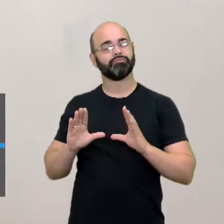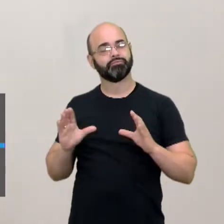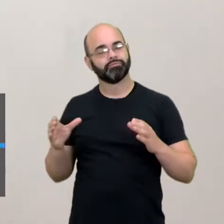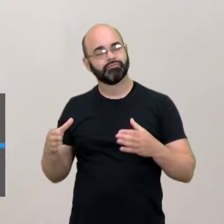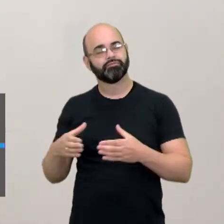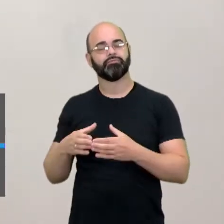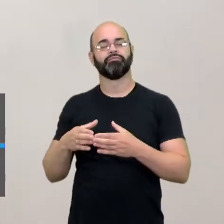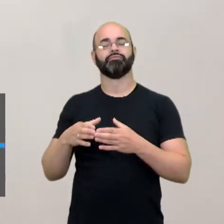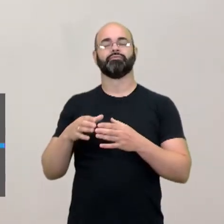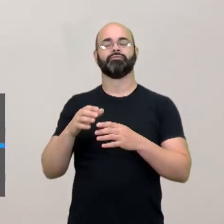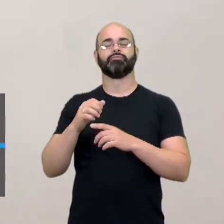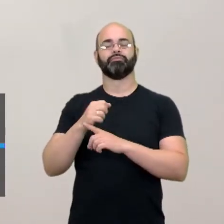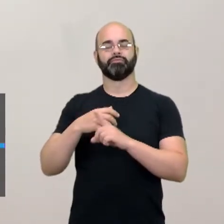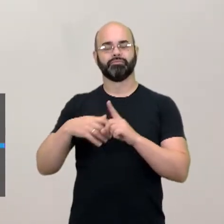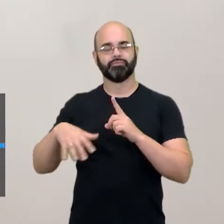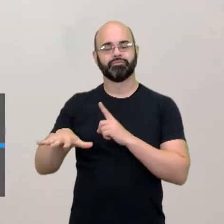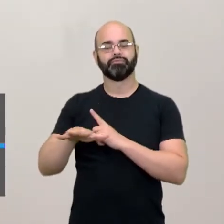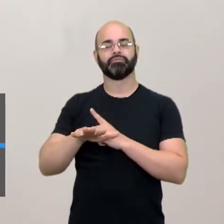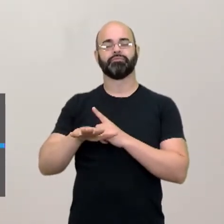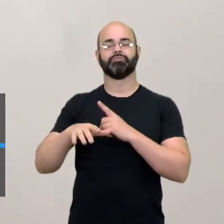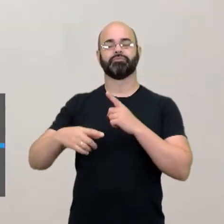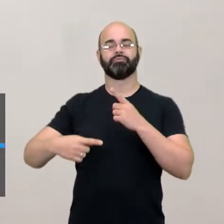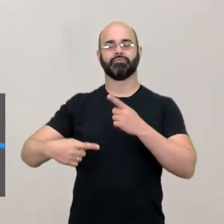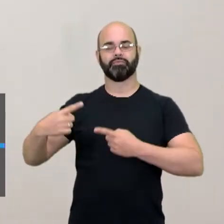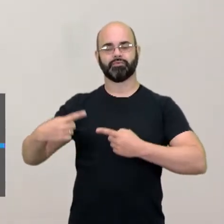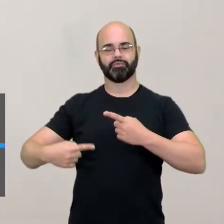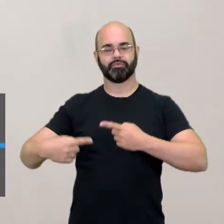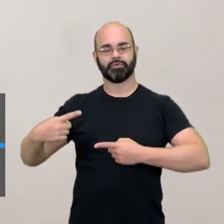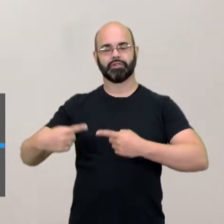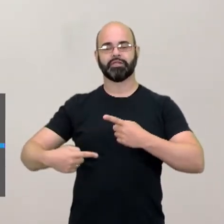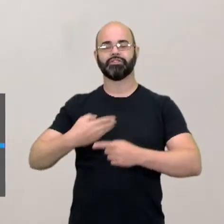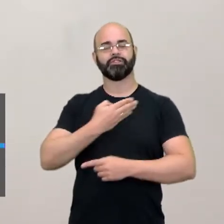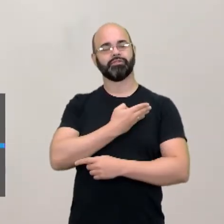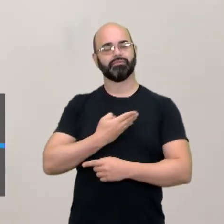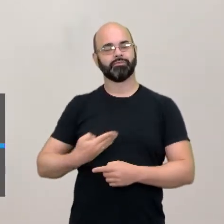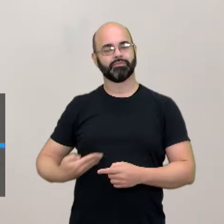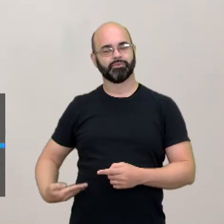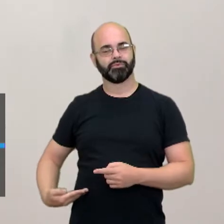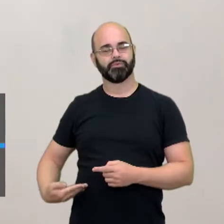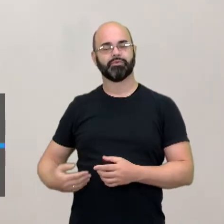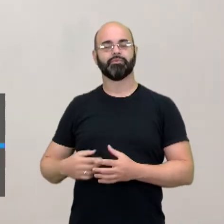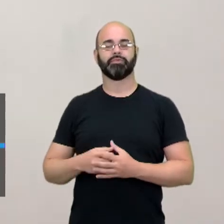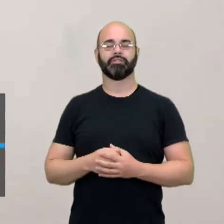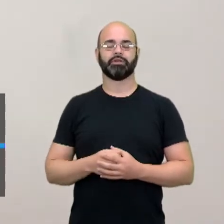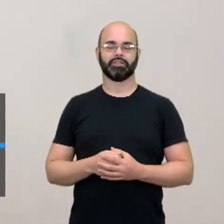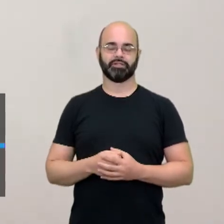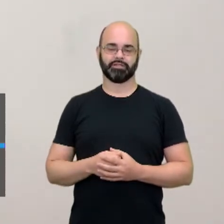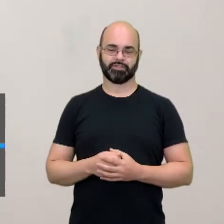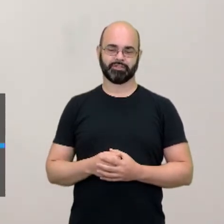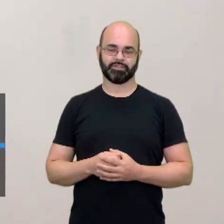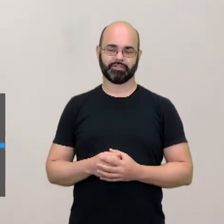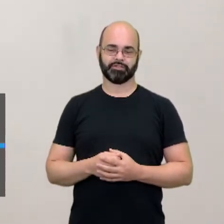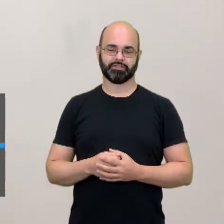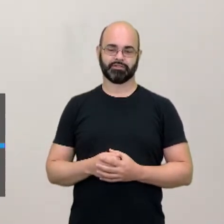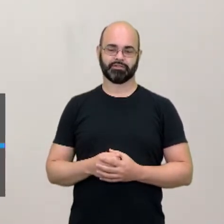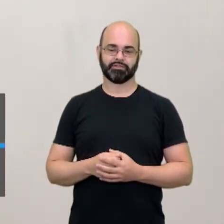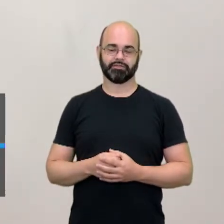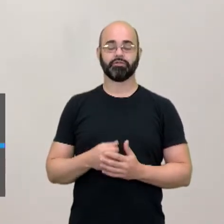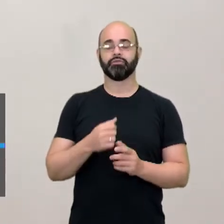a sociedade, com políticas públicas, com questões sociais. Portanto, a gente tem que